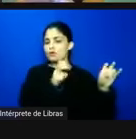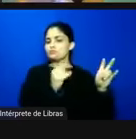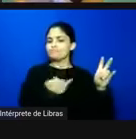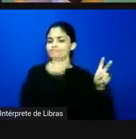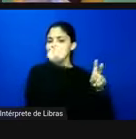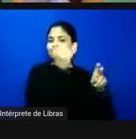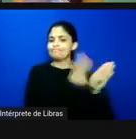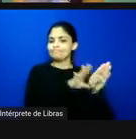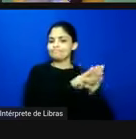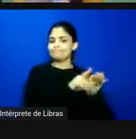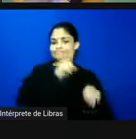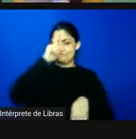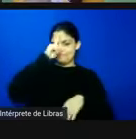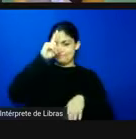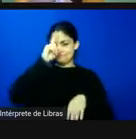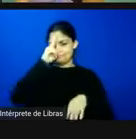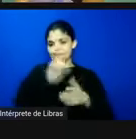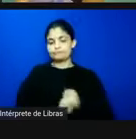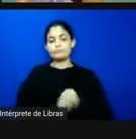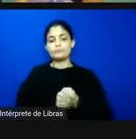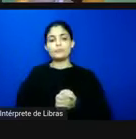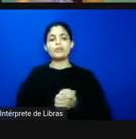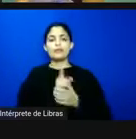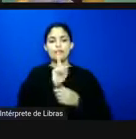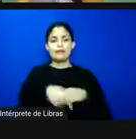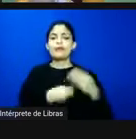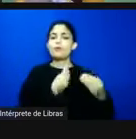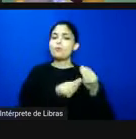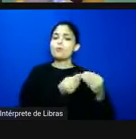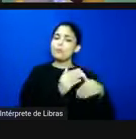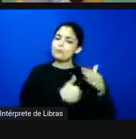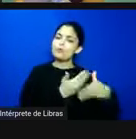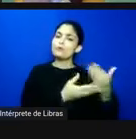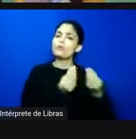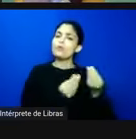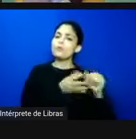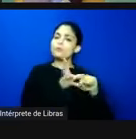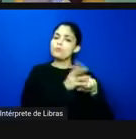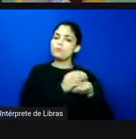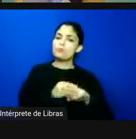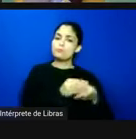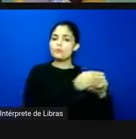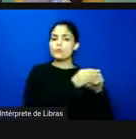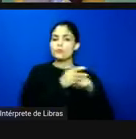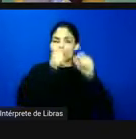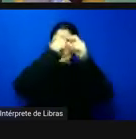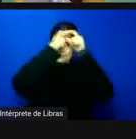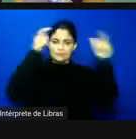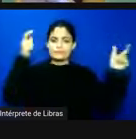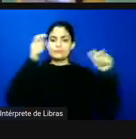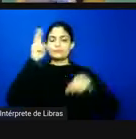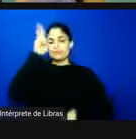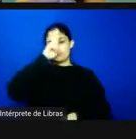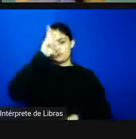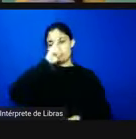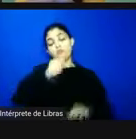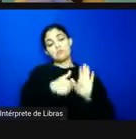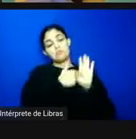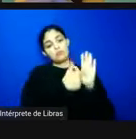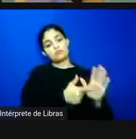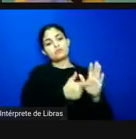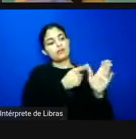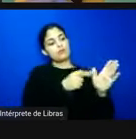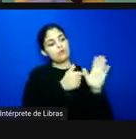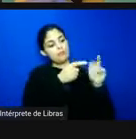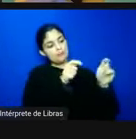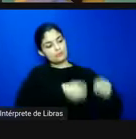básica é a produção de conhecimento histórico como é que se faz o conhecimento histórico pensa que a gente pode levar pras crianças a possibilidade olha só tem aqui nesse